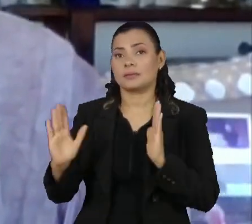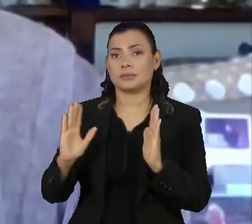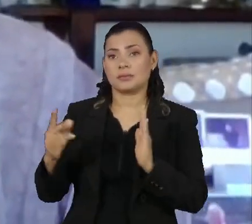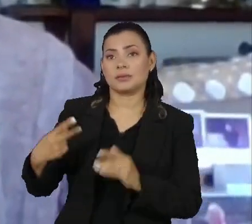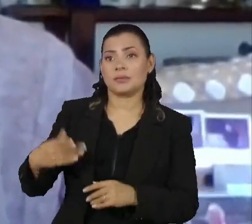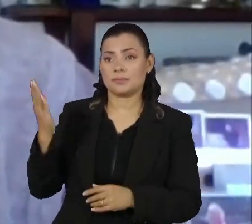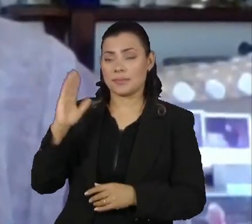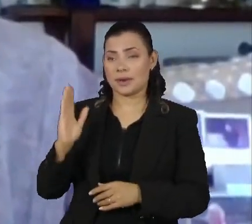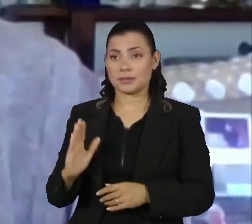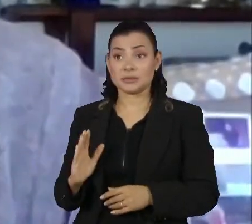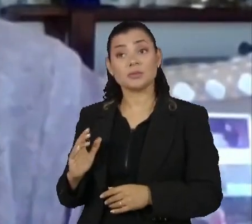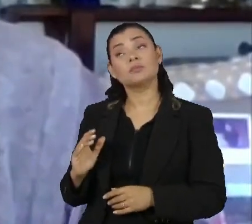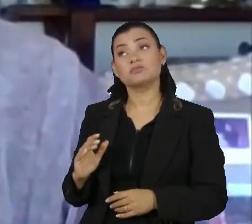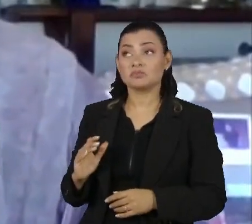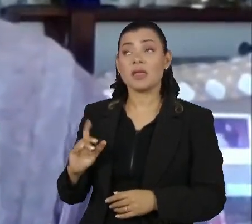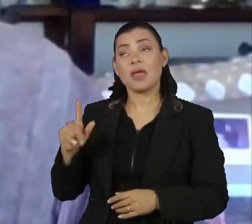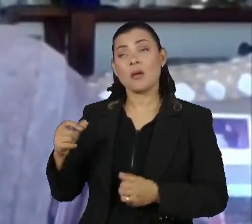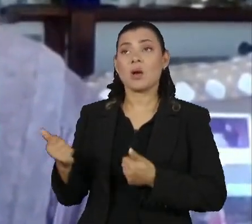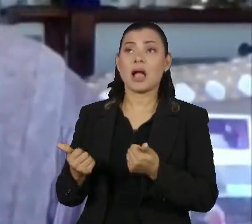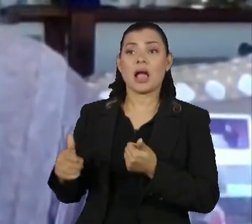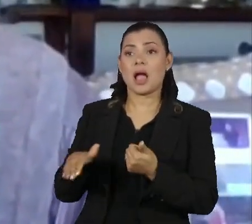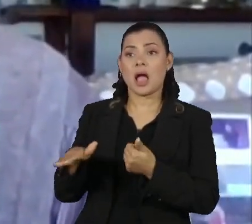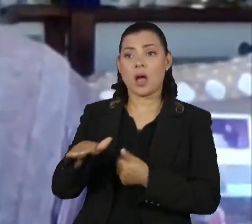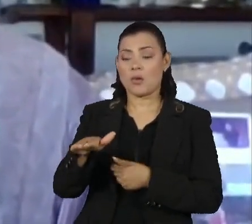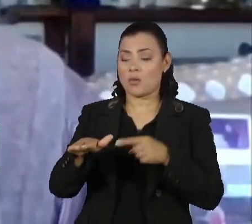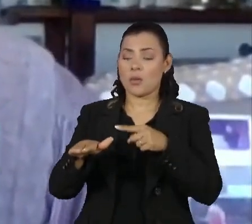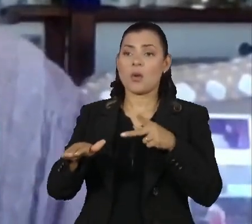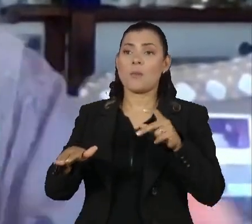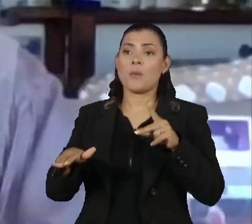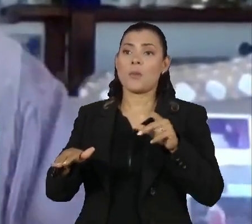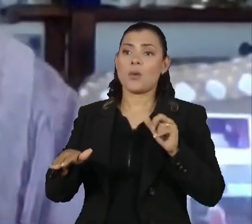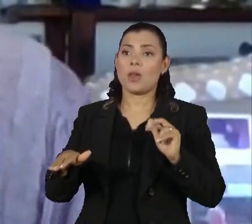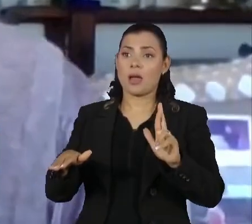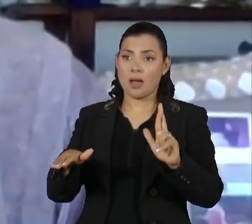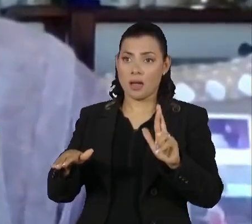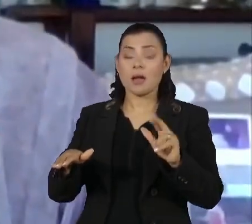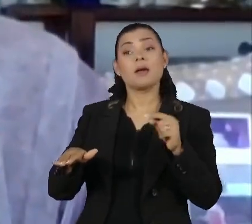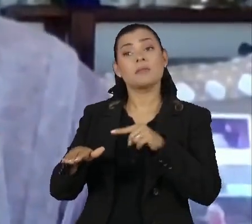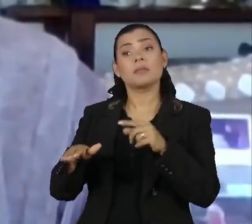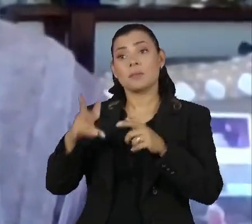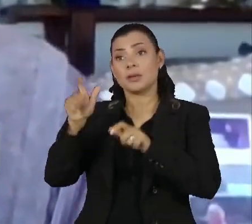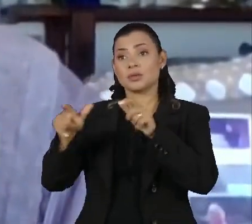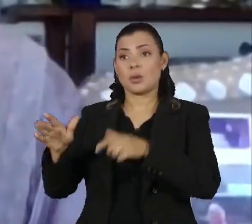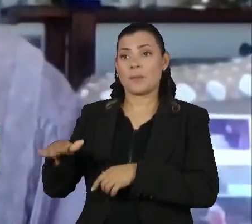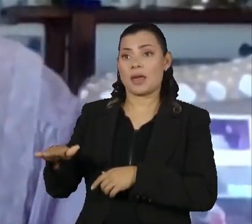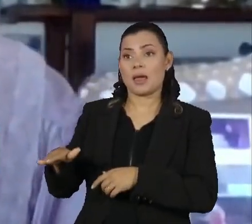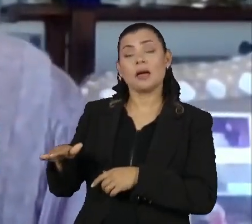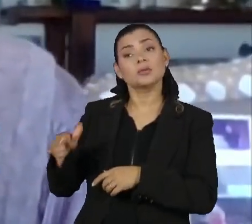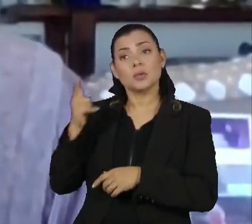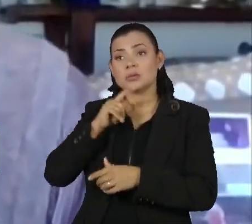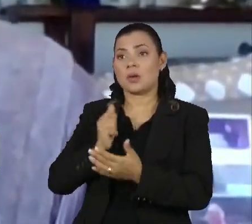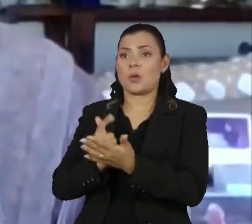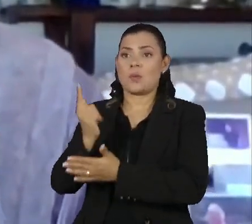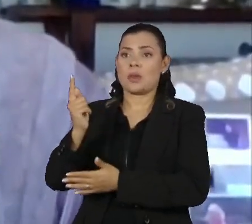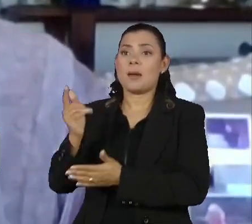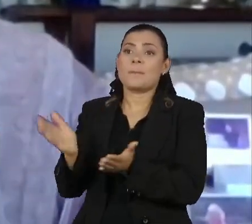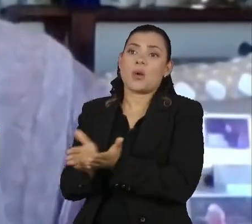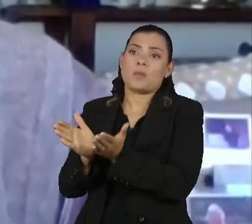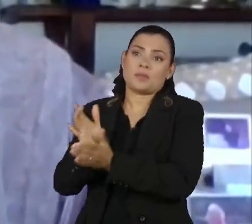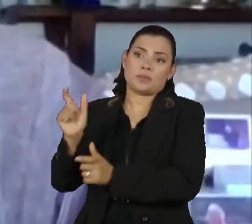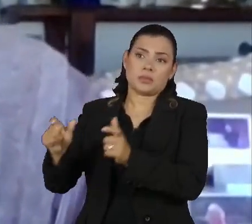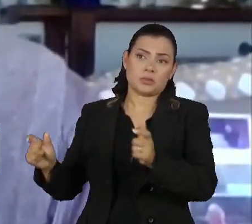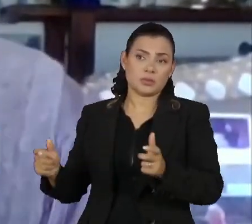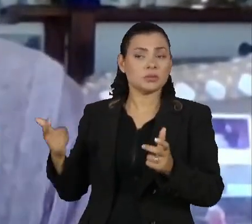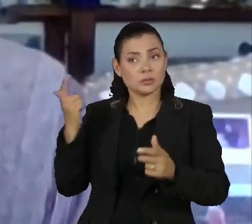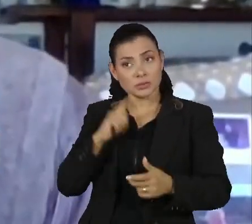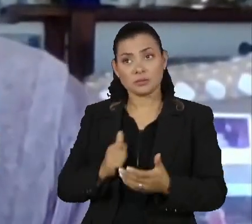imagina-se que seja um carro popular e que, portanto, vai alcançar pessoas com renda menor do que aquelas que estão